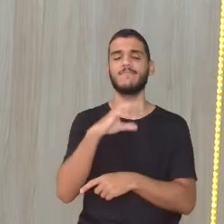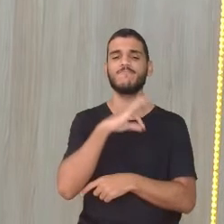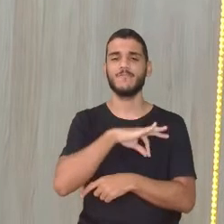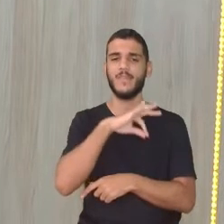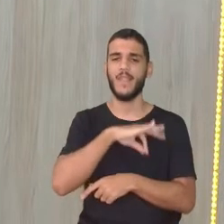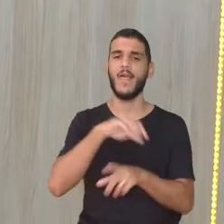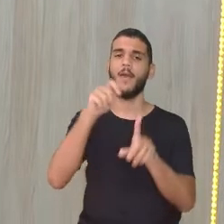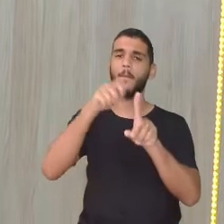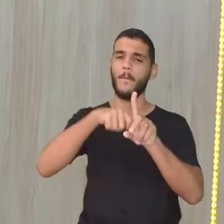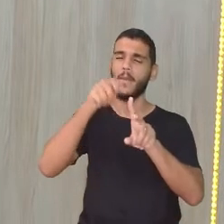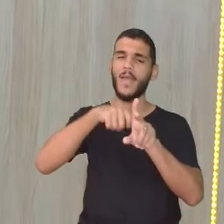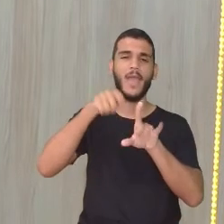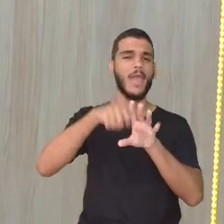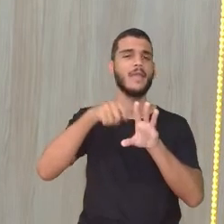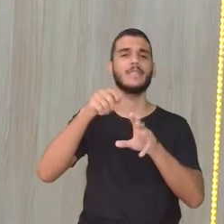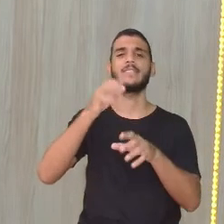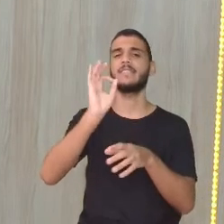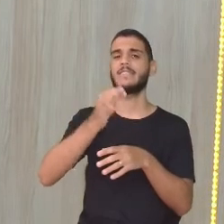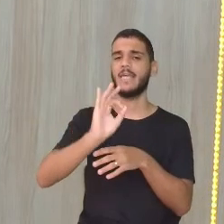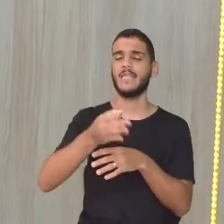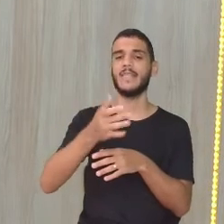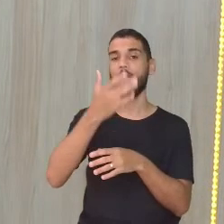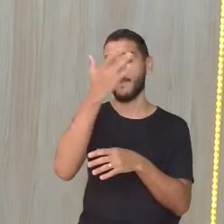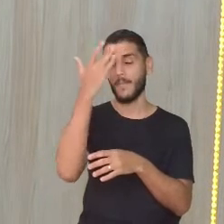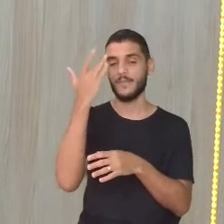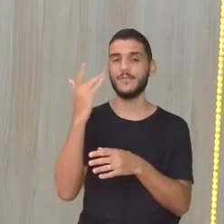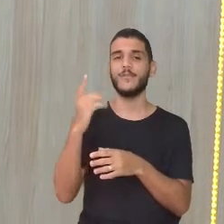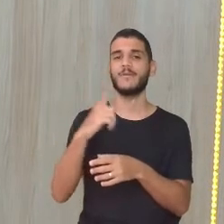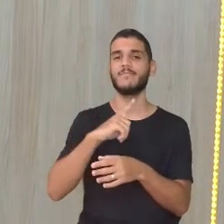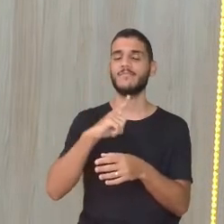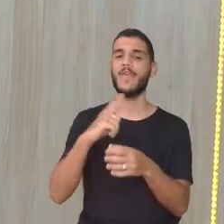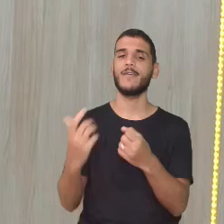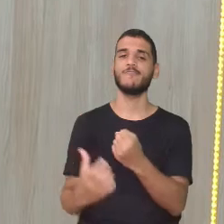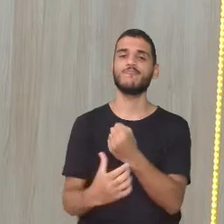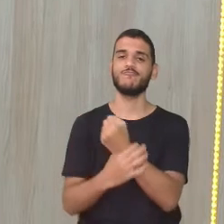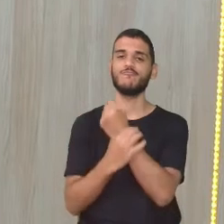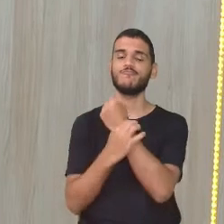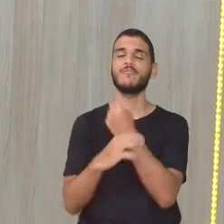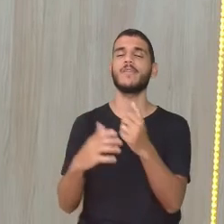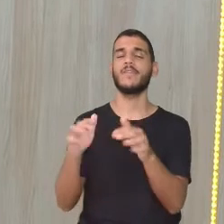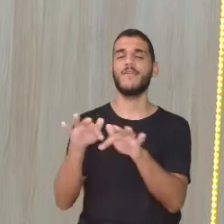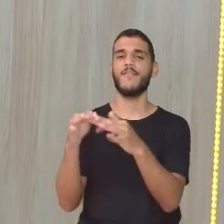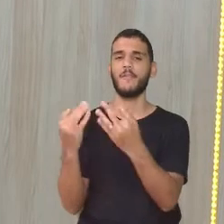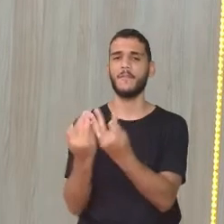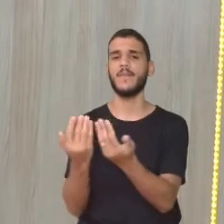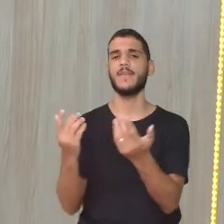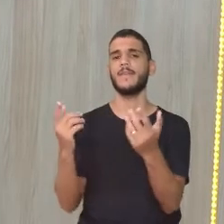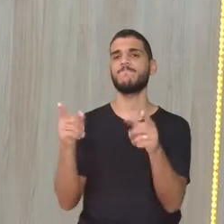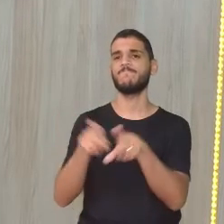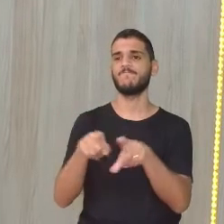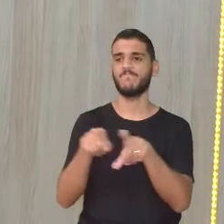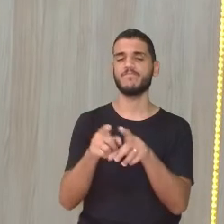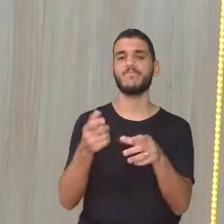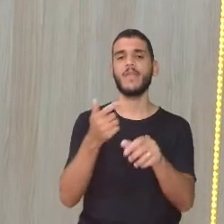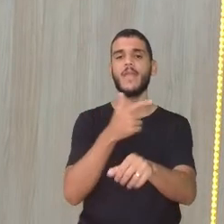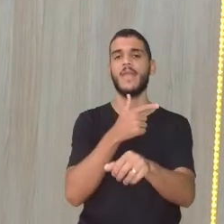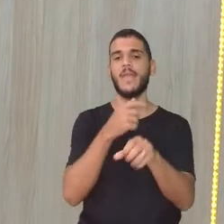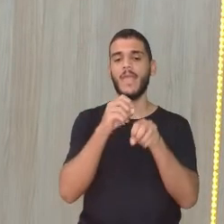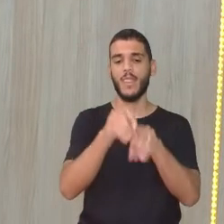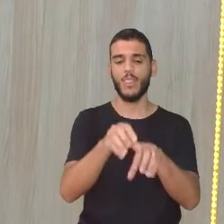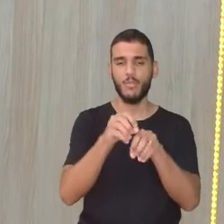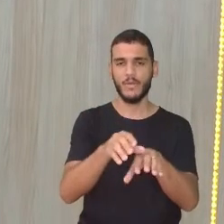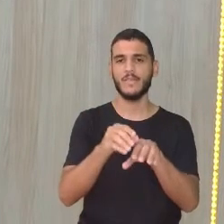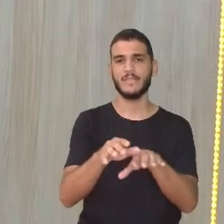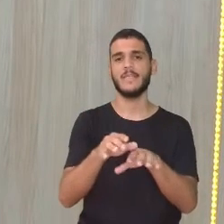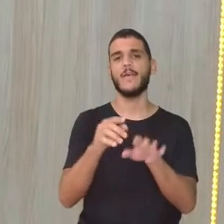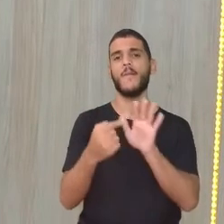ali todo mês certinho. Para você ter dignidade na sua família. Dar também aquela educação para os seus filhos, para os seus netos, não